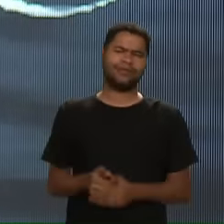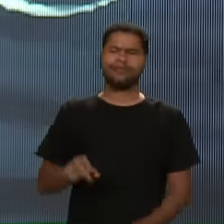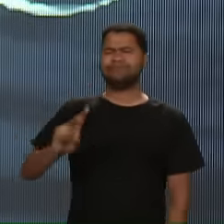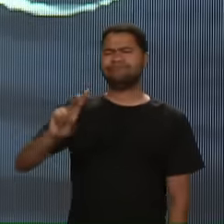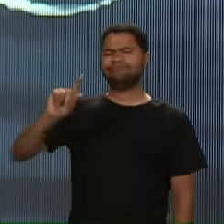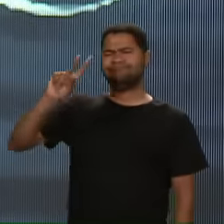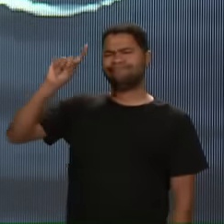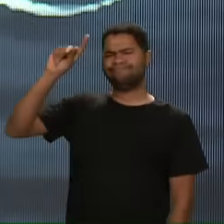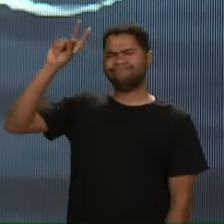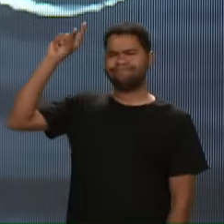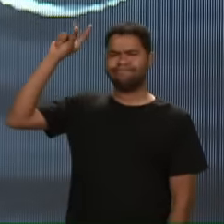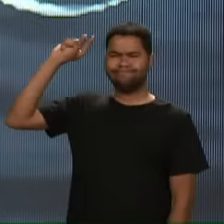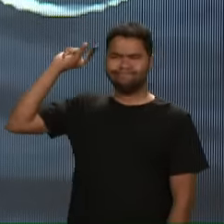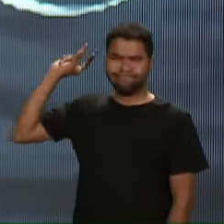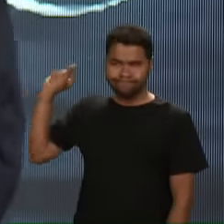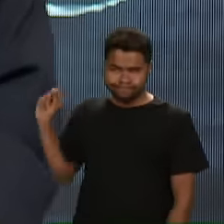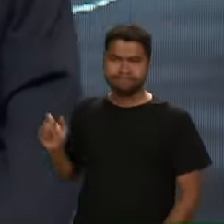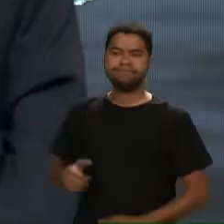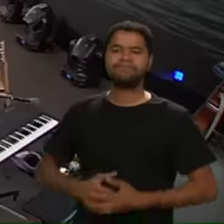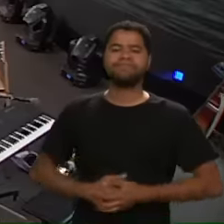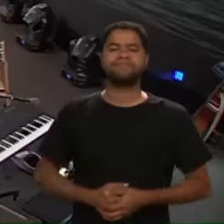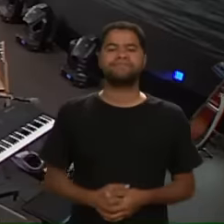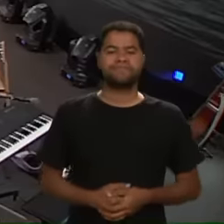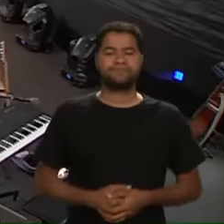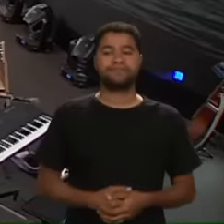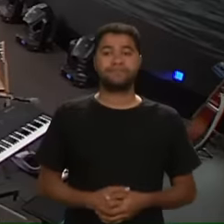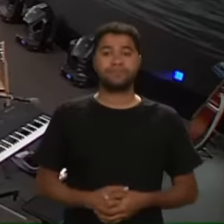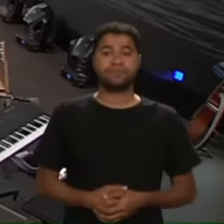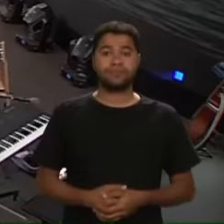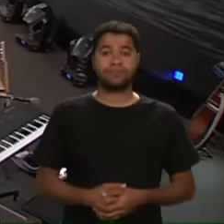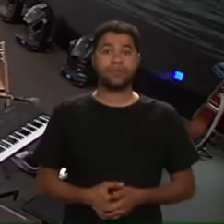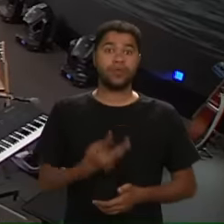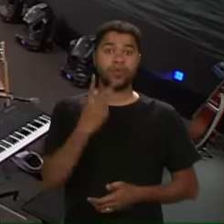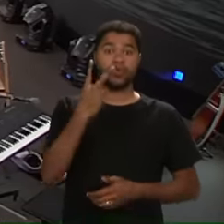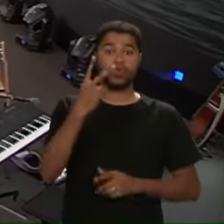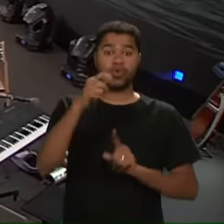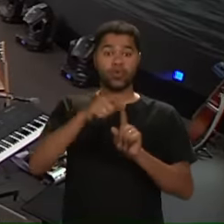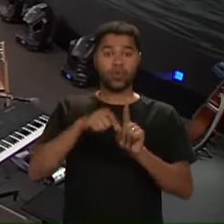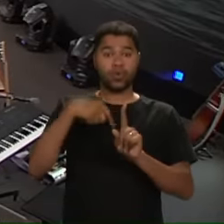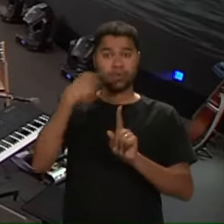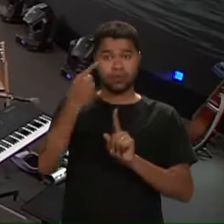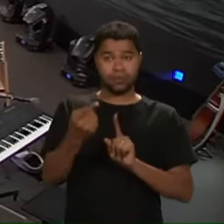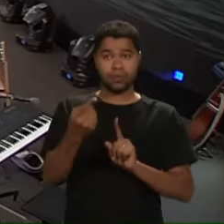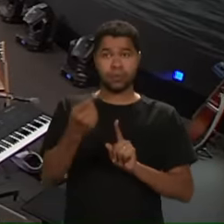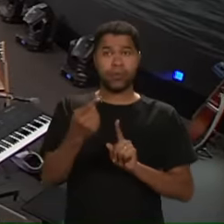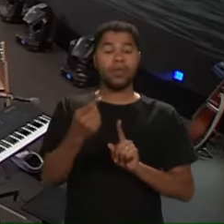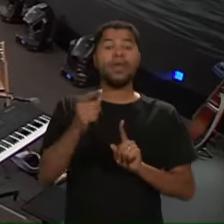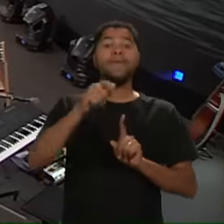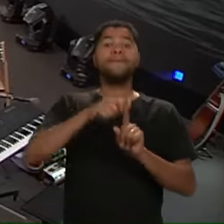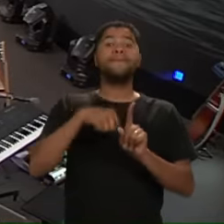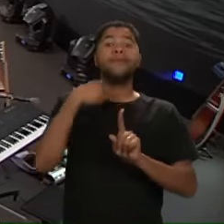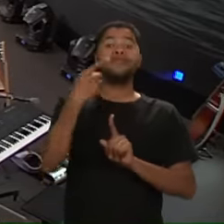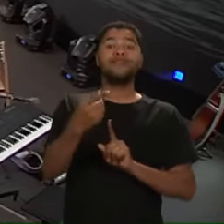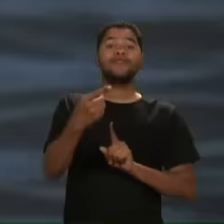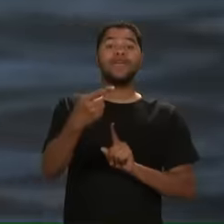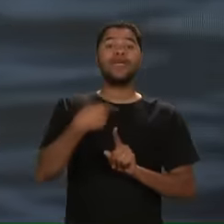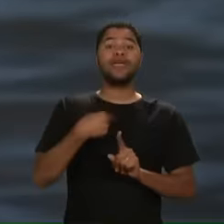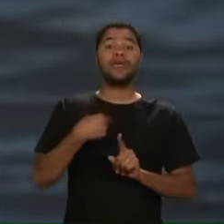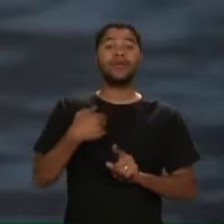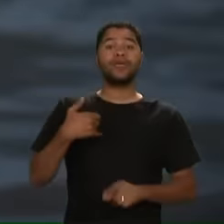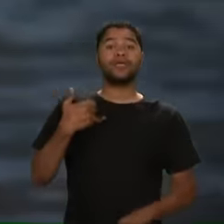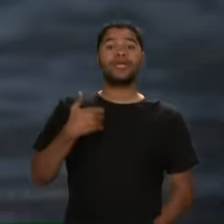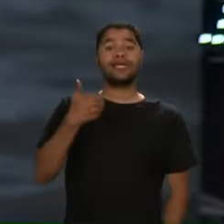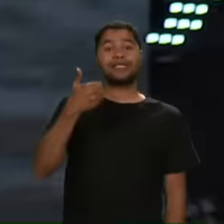tantos, tantos e tantos anos Daqui a dois meses Não, mês que vem eu completo em 74